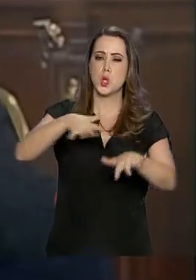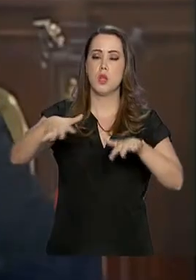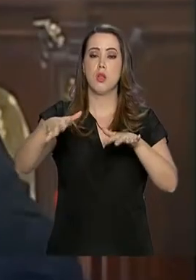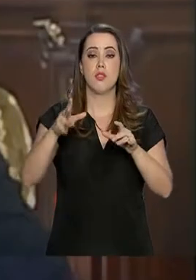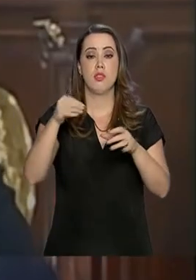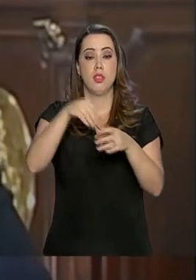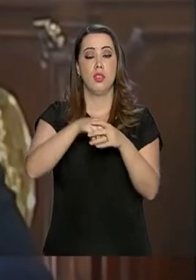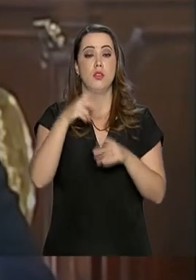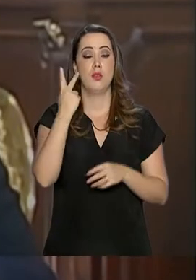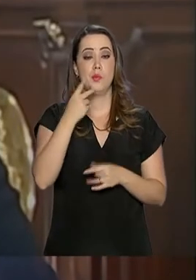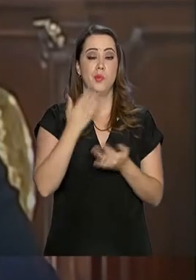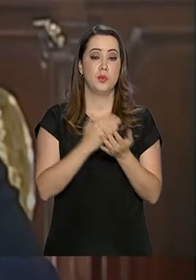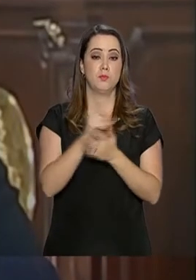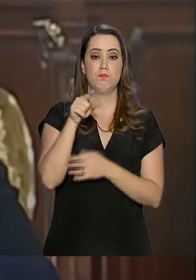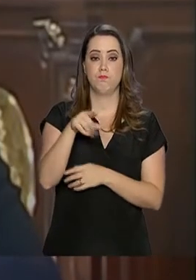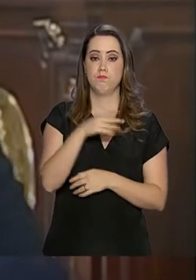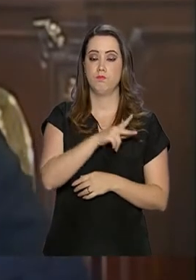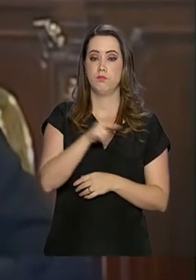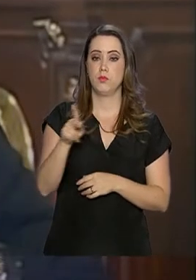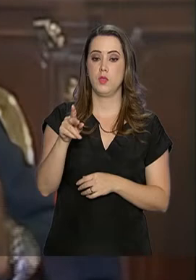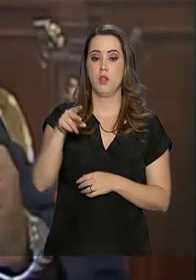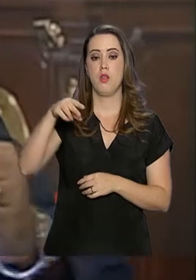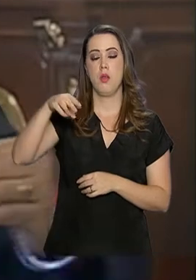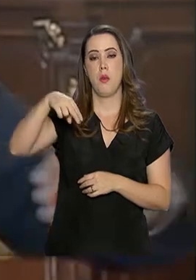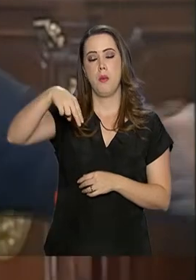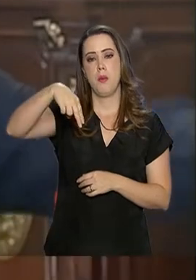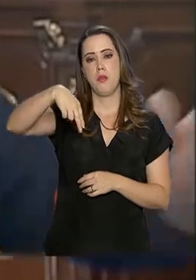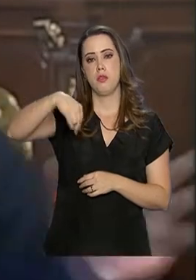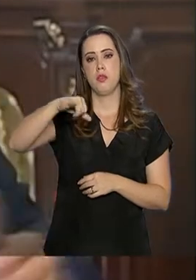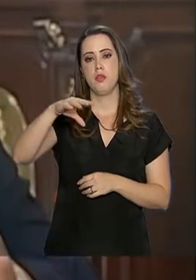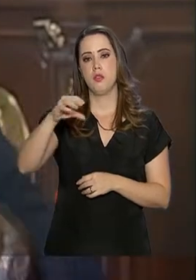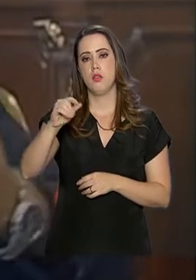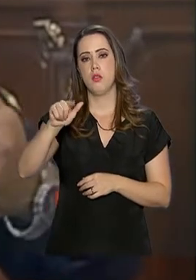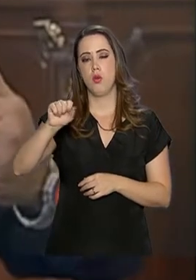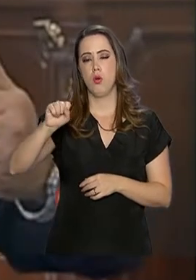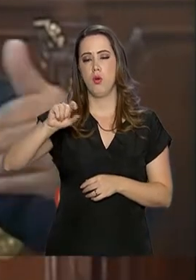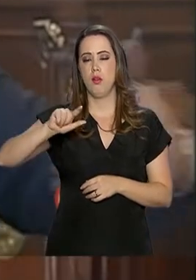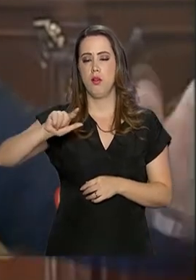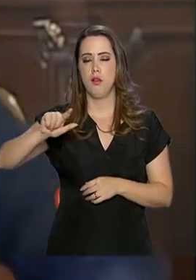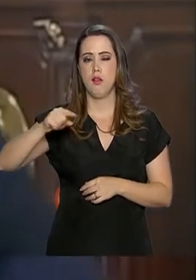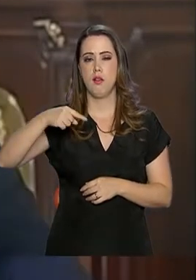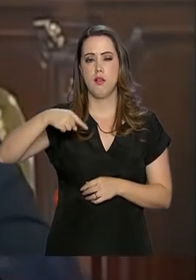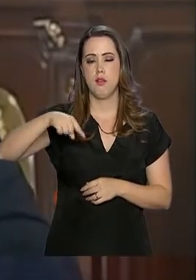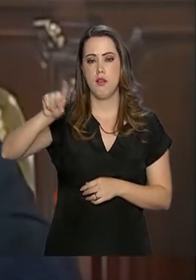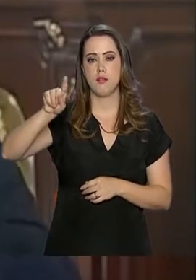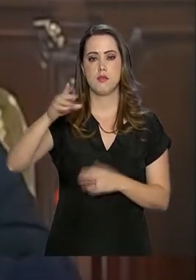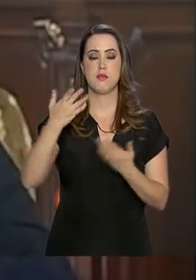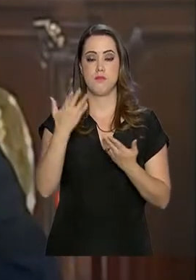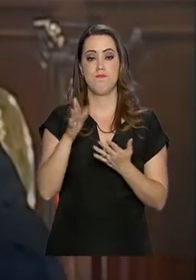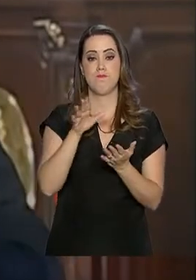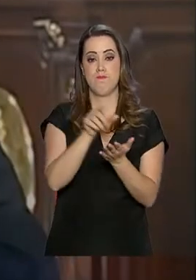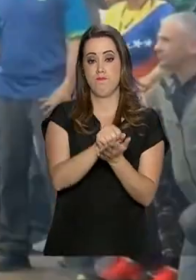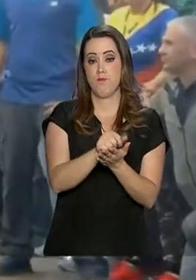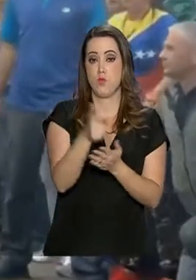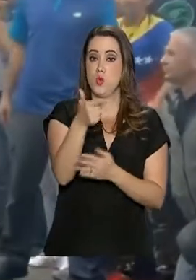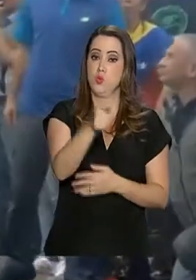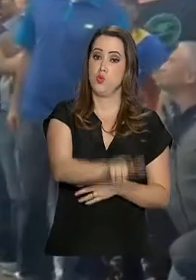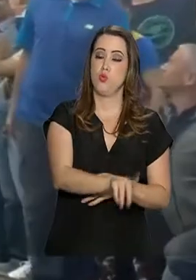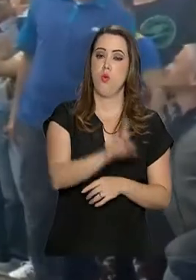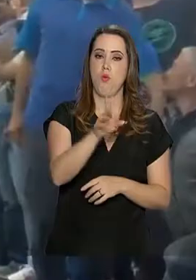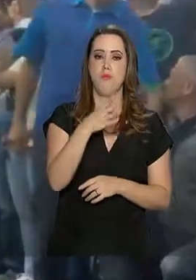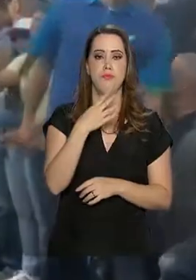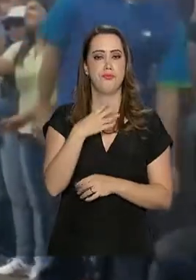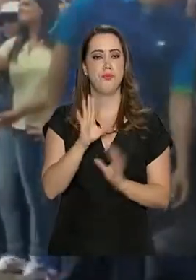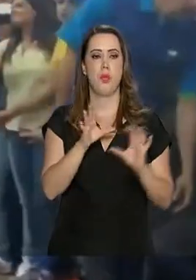desde que Nicolás Maduro tomou posse em seu segundo mandato. A oposição não reconheceu as eleições de Maduro, assim